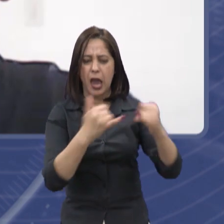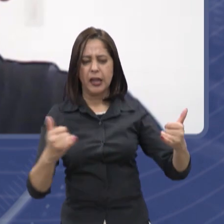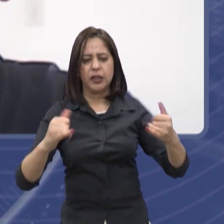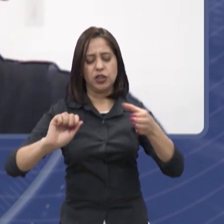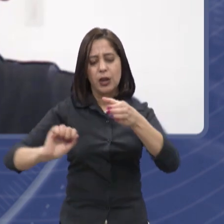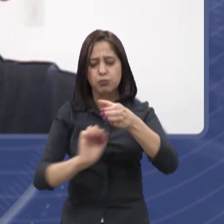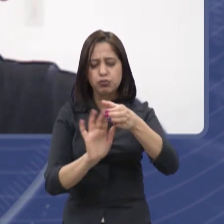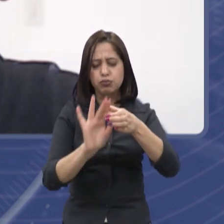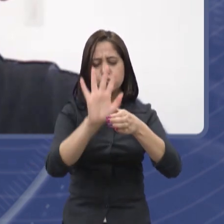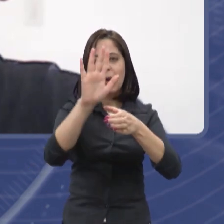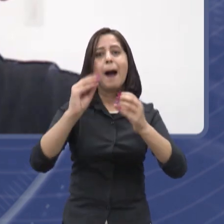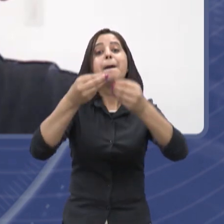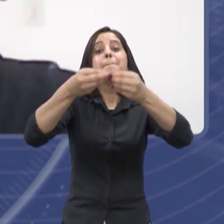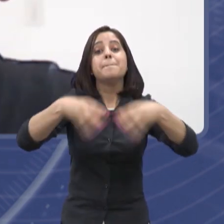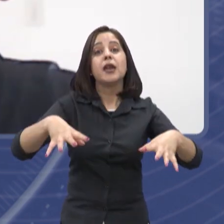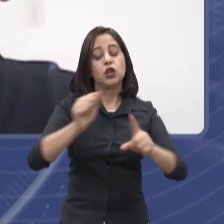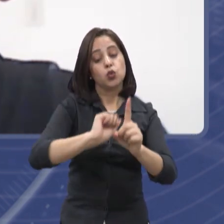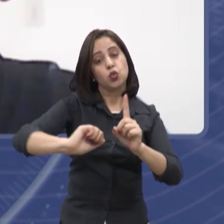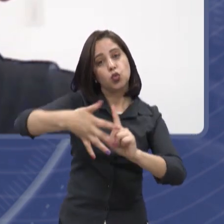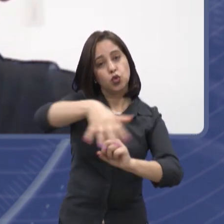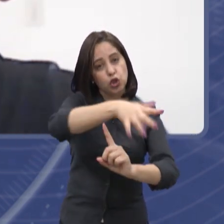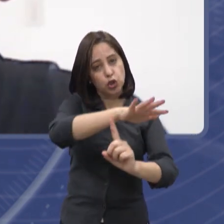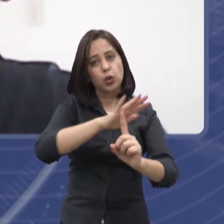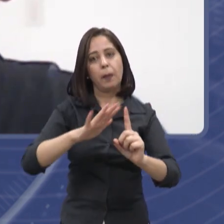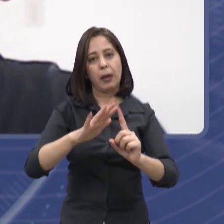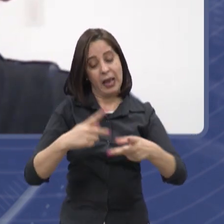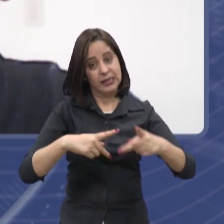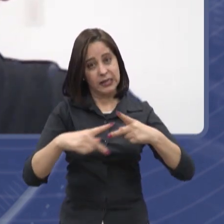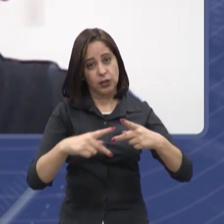termoelétricas, uma energia não renovável para a nossa cidade?